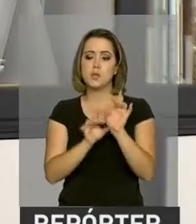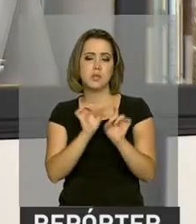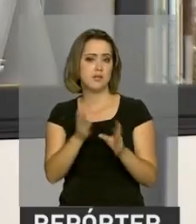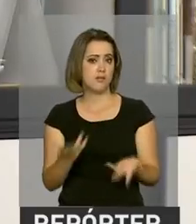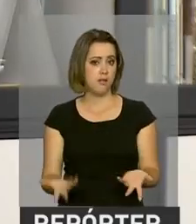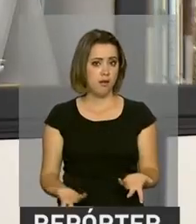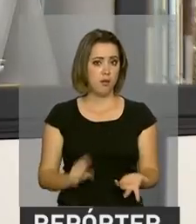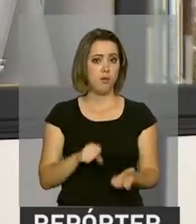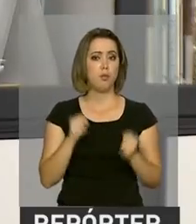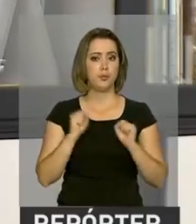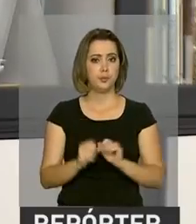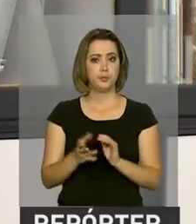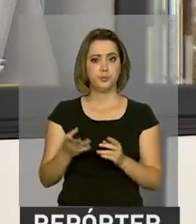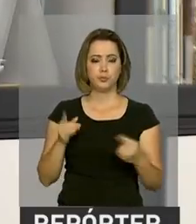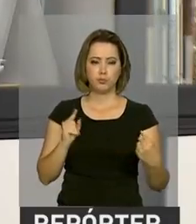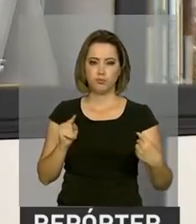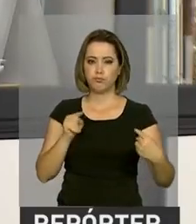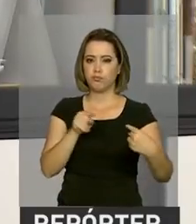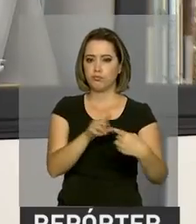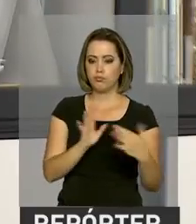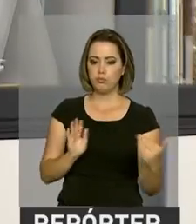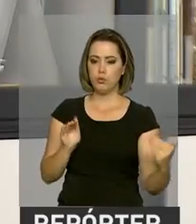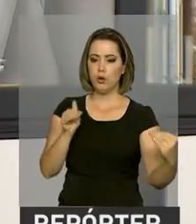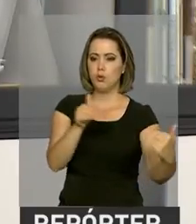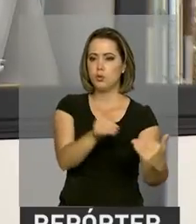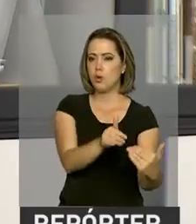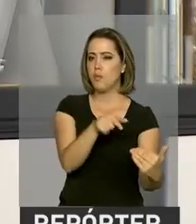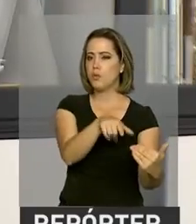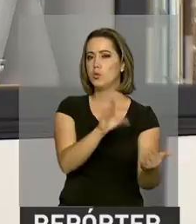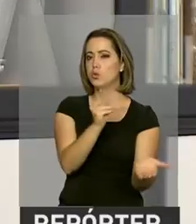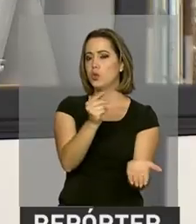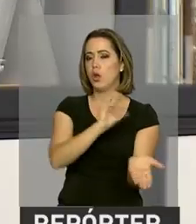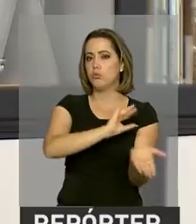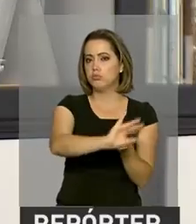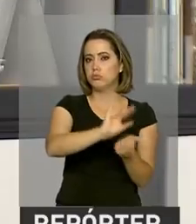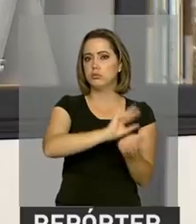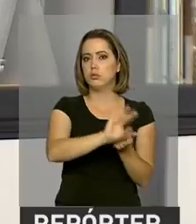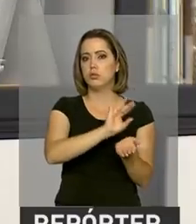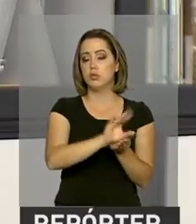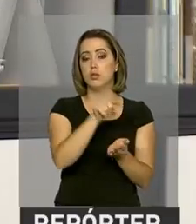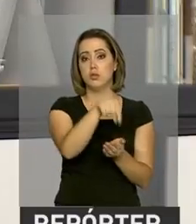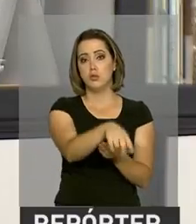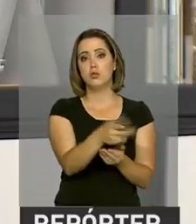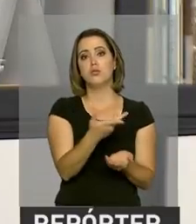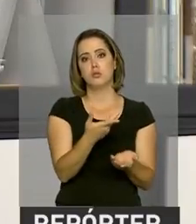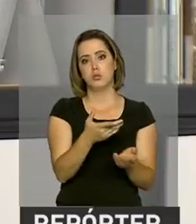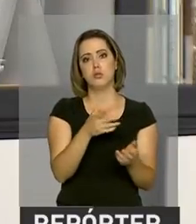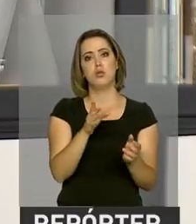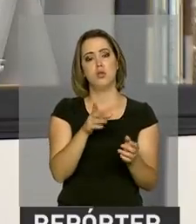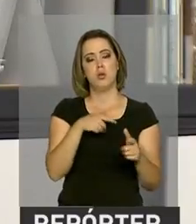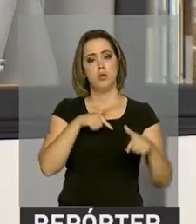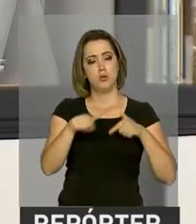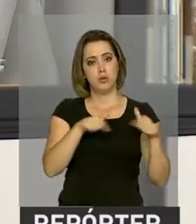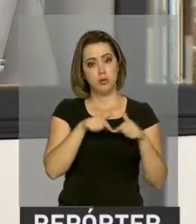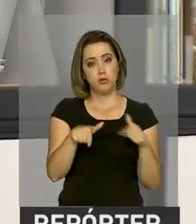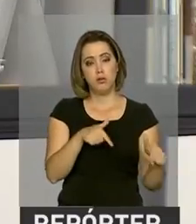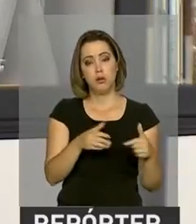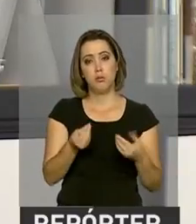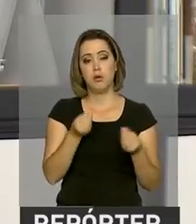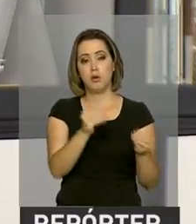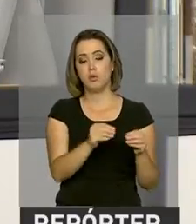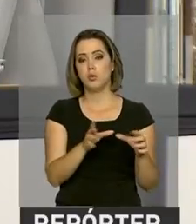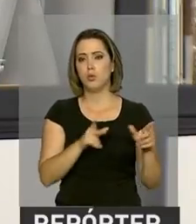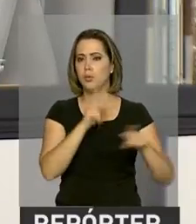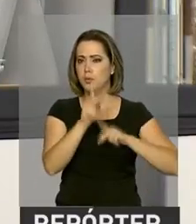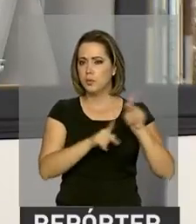direcionar o seu investimento e a sua política de intermediação de mão de obra para o público